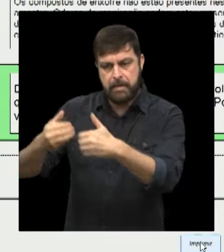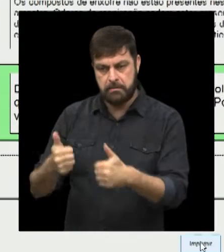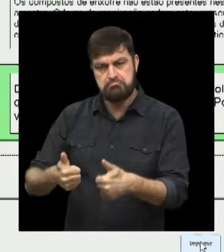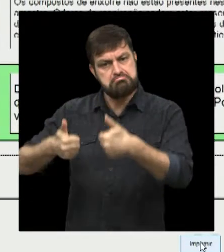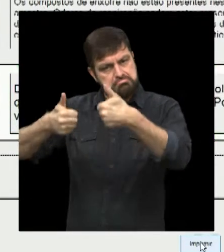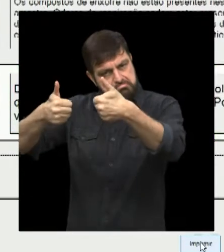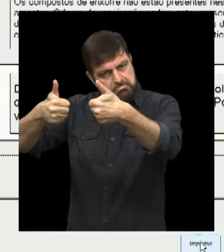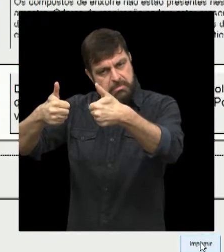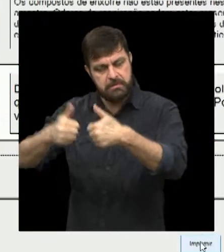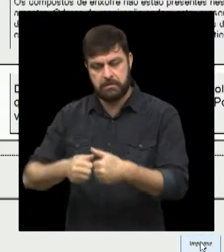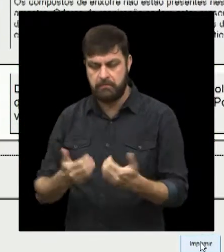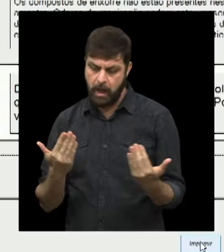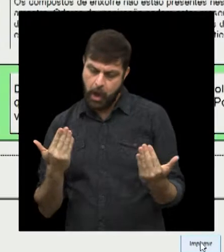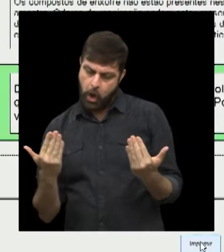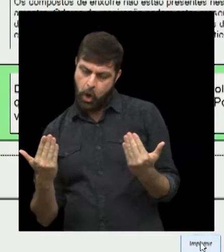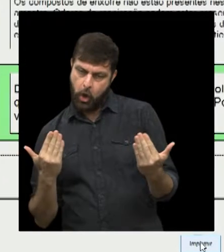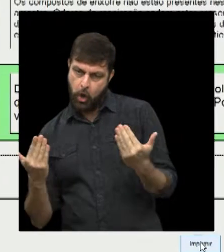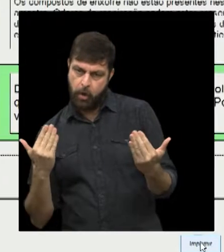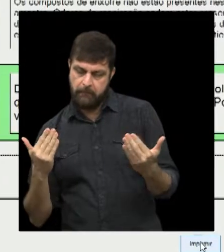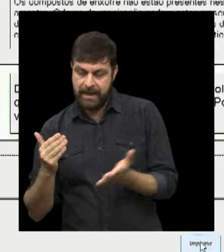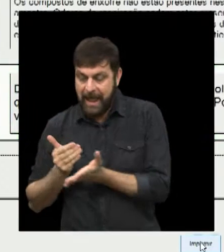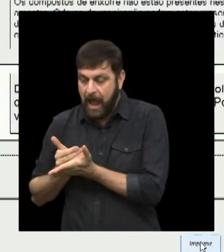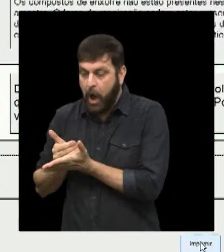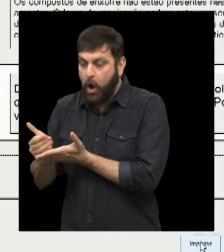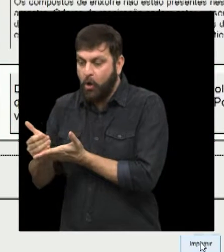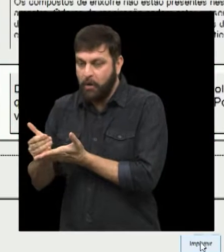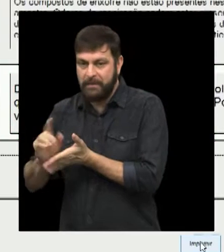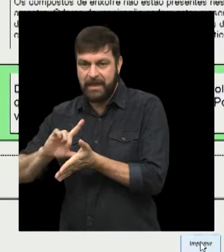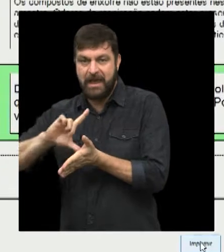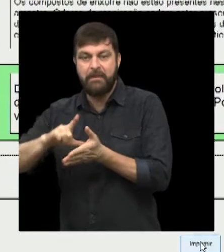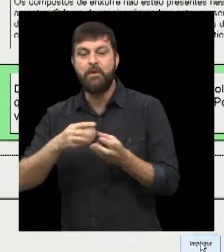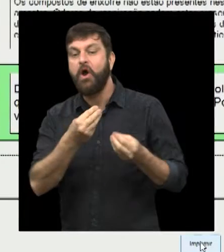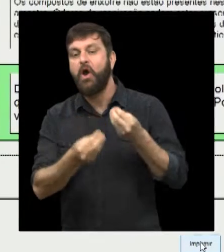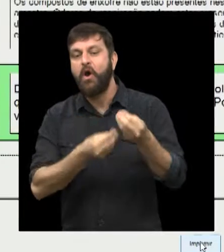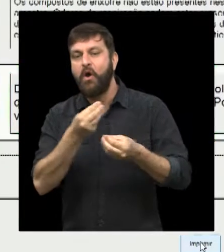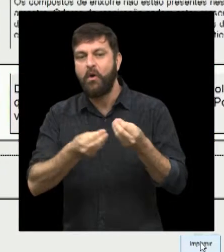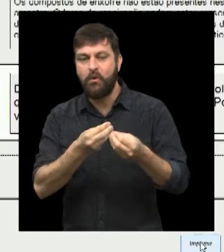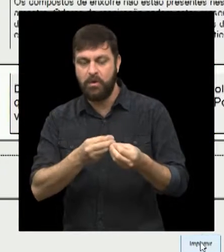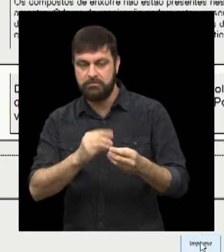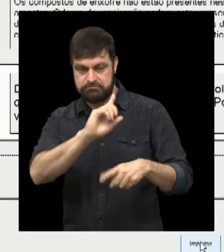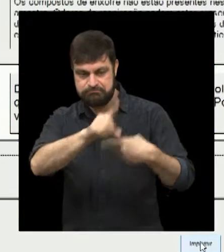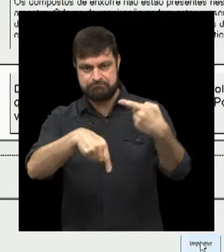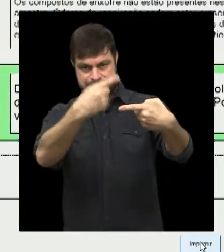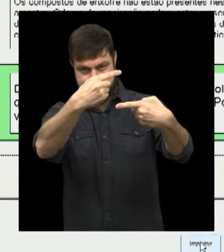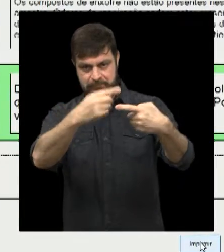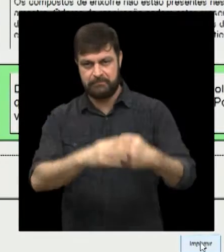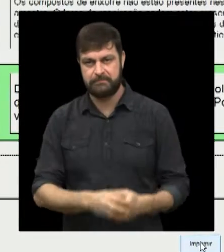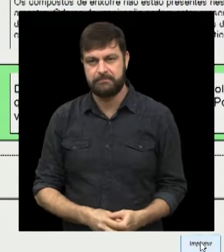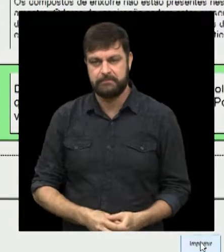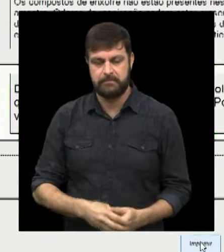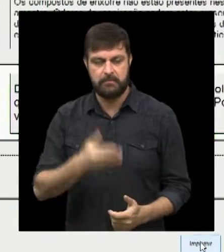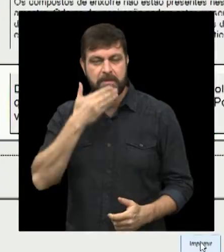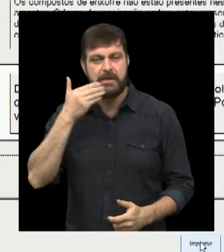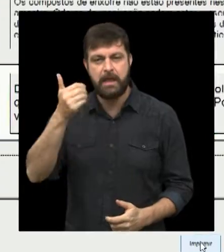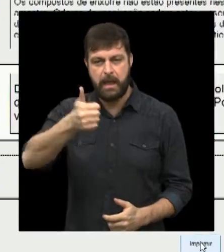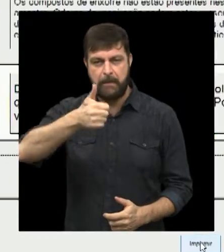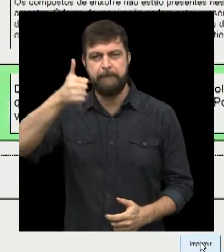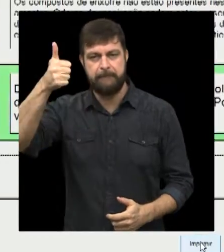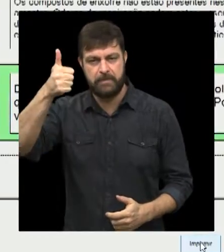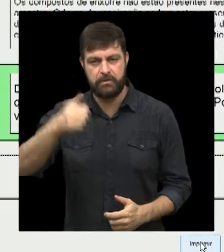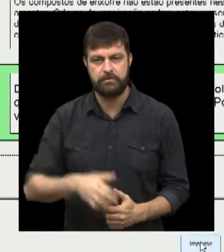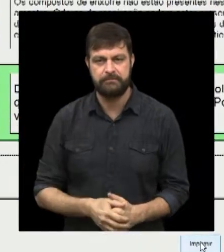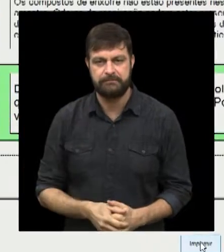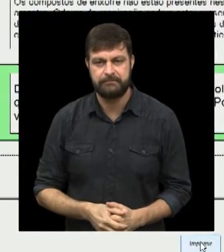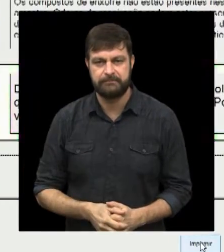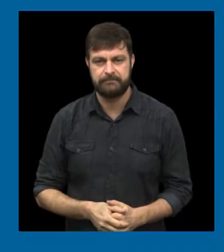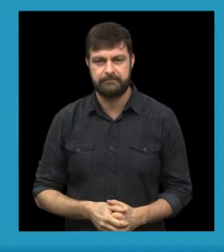participou, para poder comparar depois esses laudos impressos e verificar a evolução do